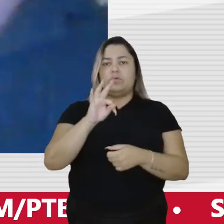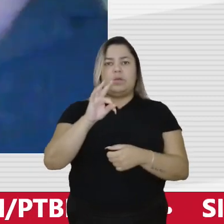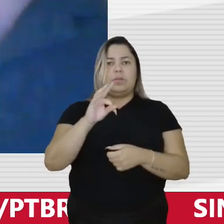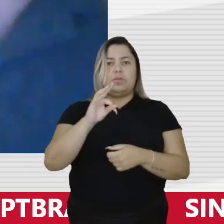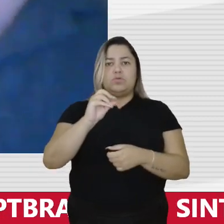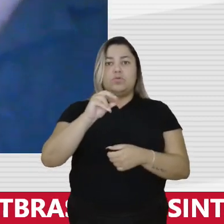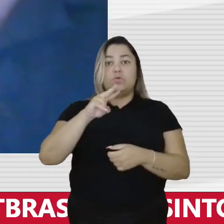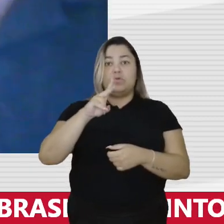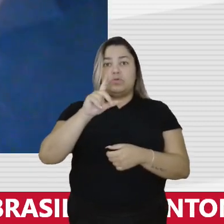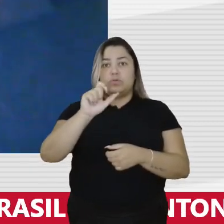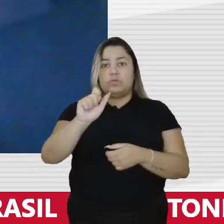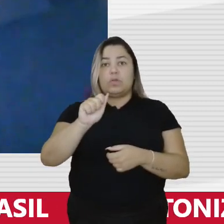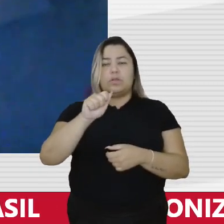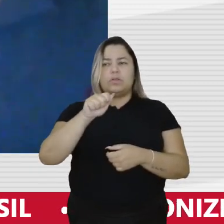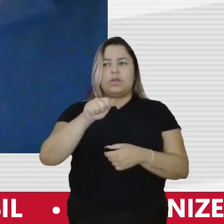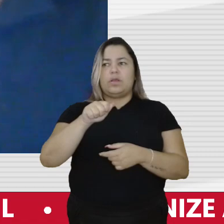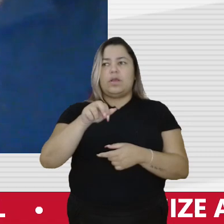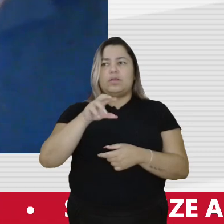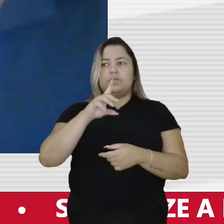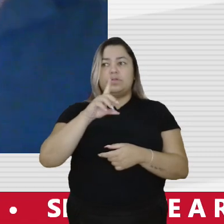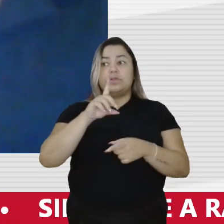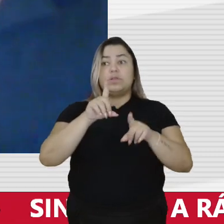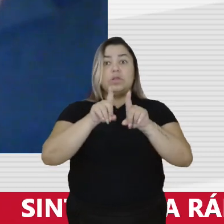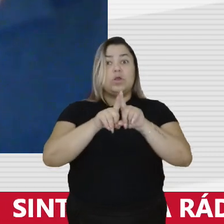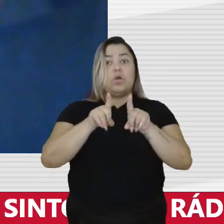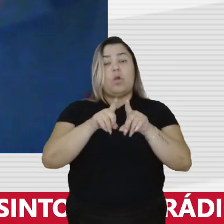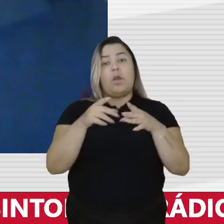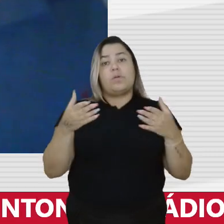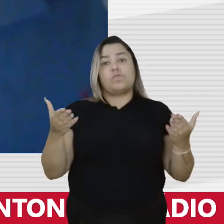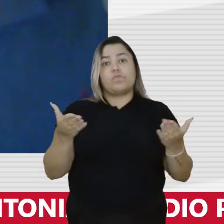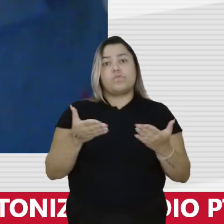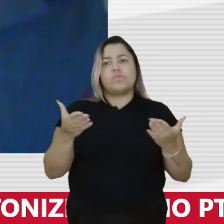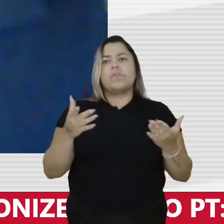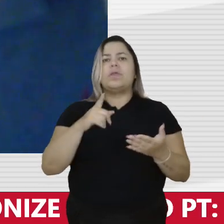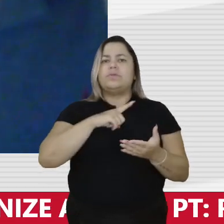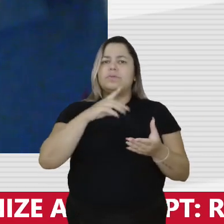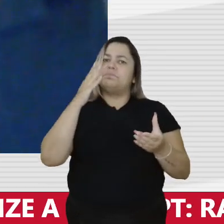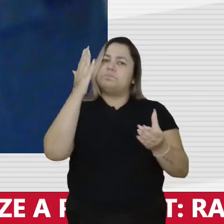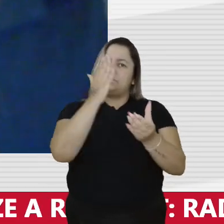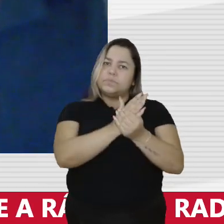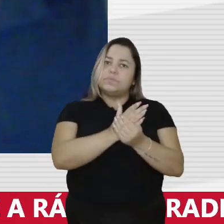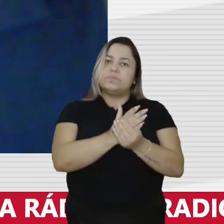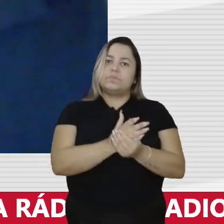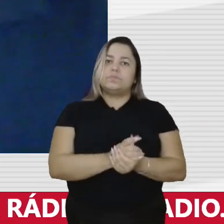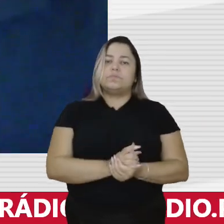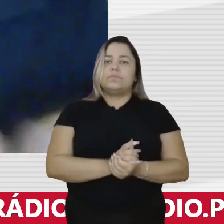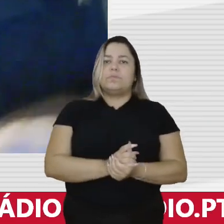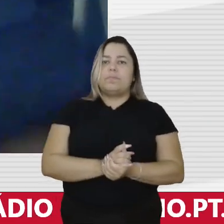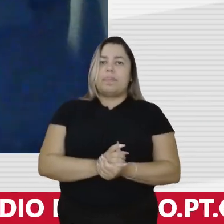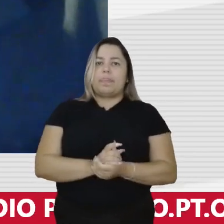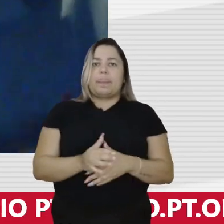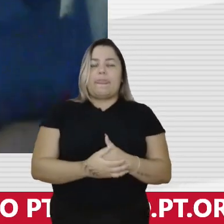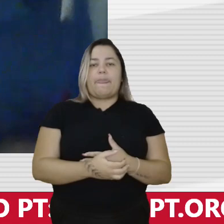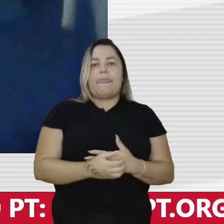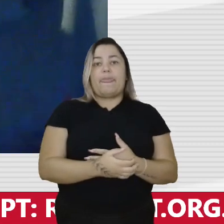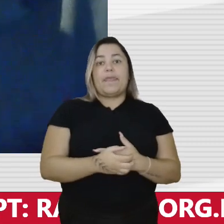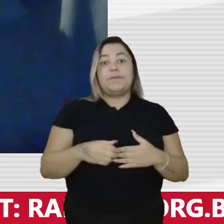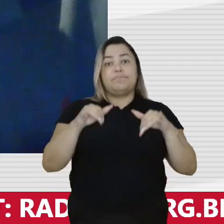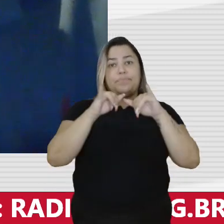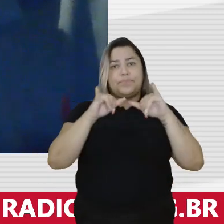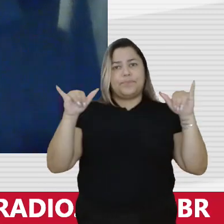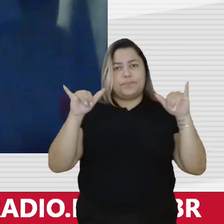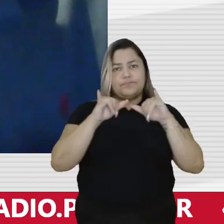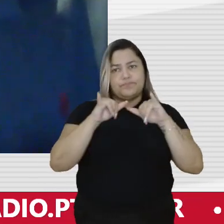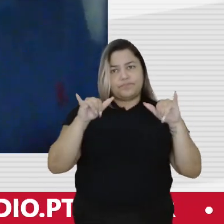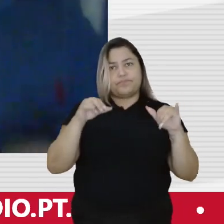Então, essas autoridades de hoje têm que ser processadas e punidas. E a divulgação desse material